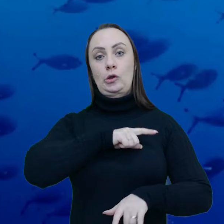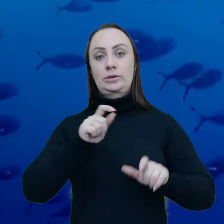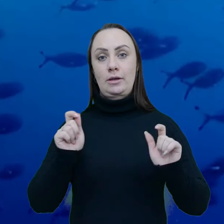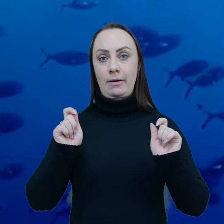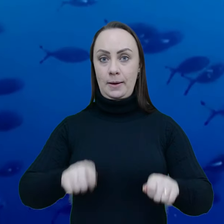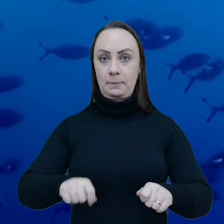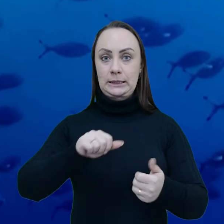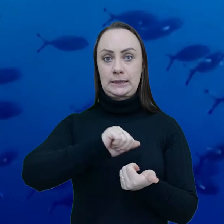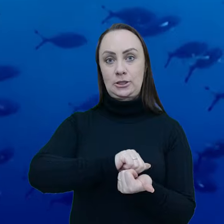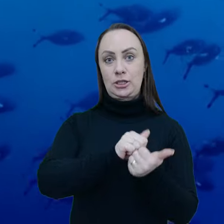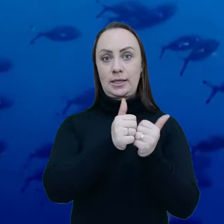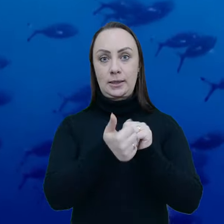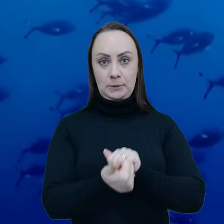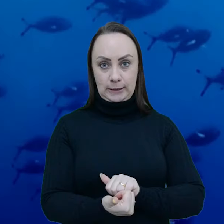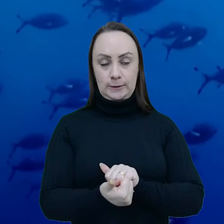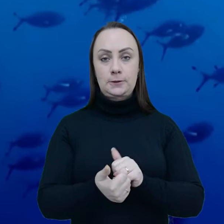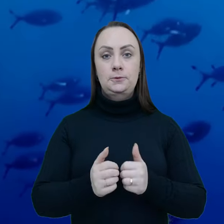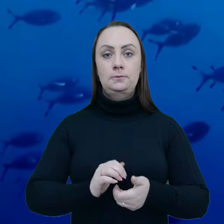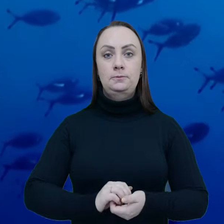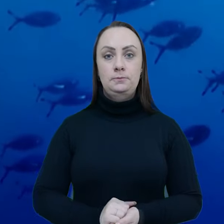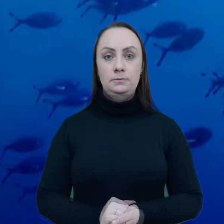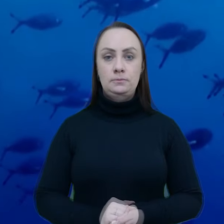capacidade de adaptação.